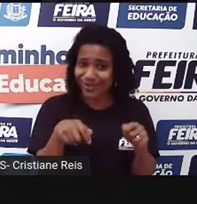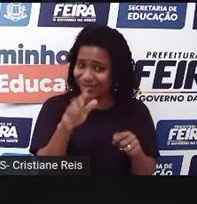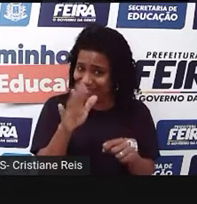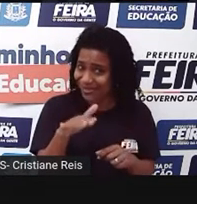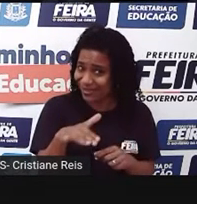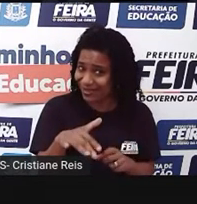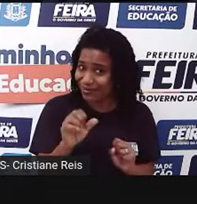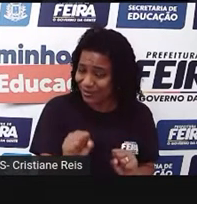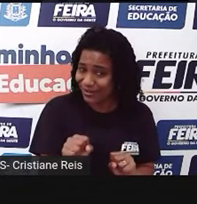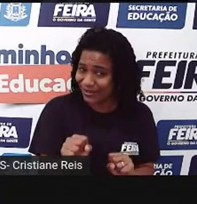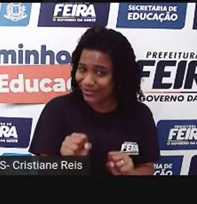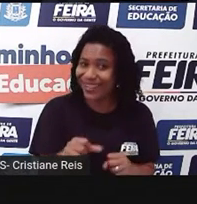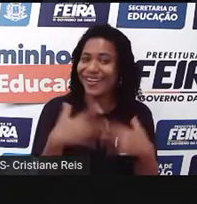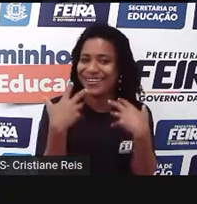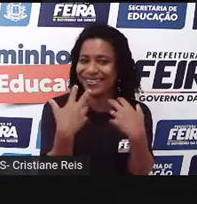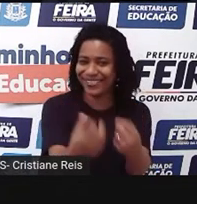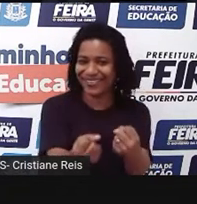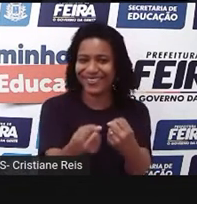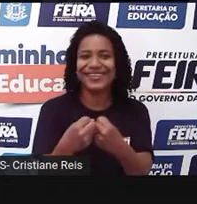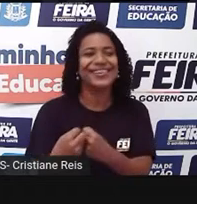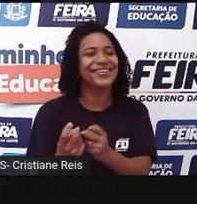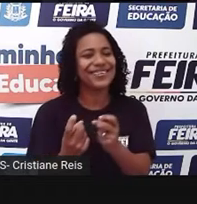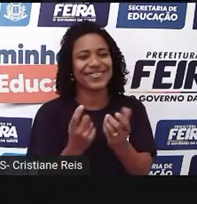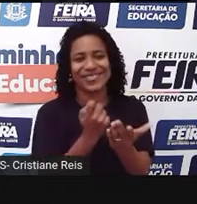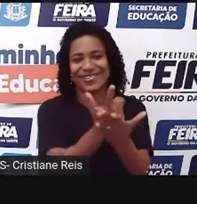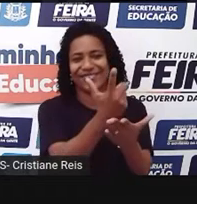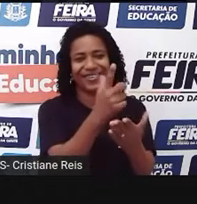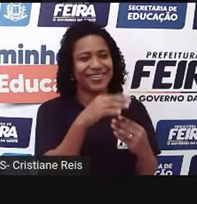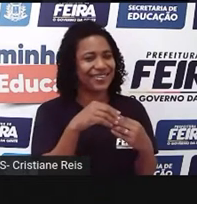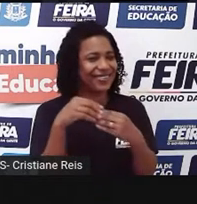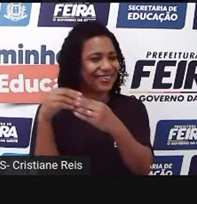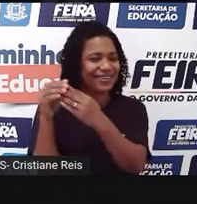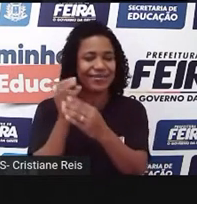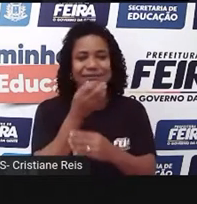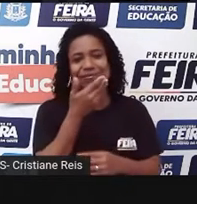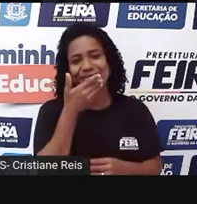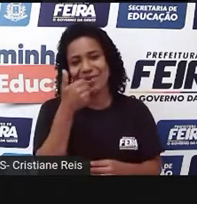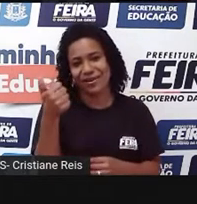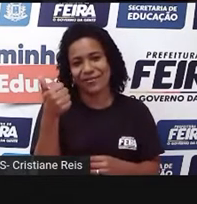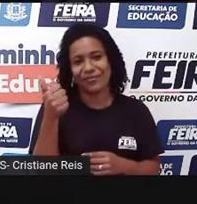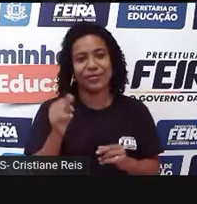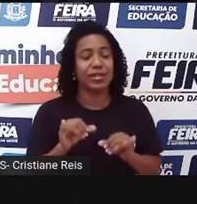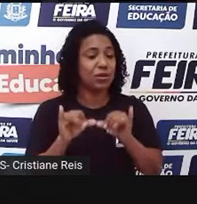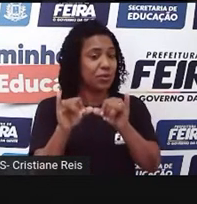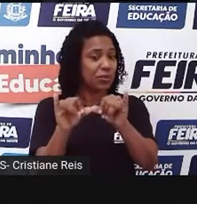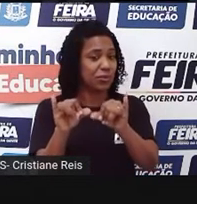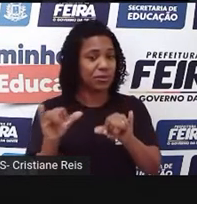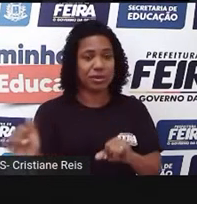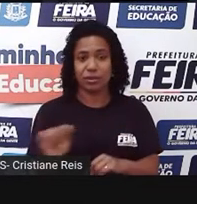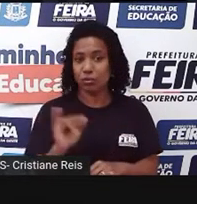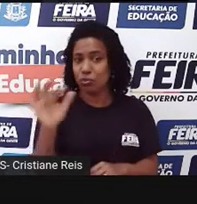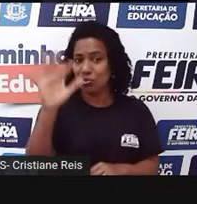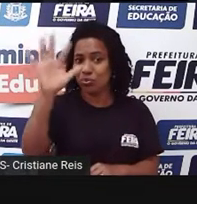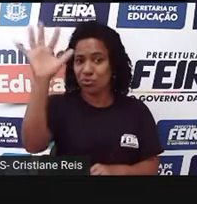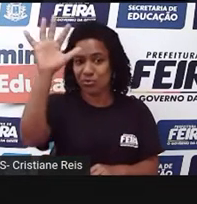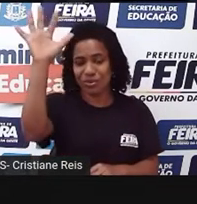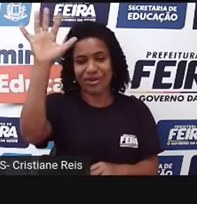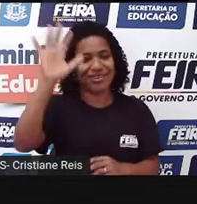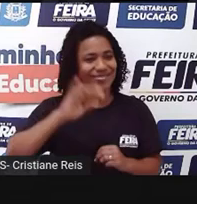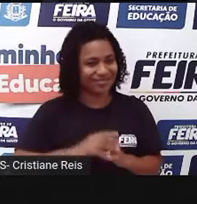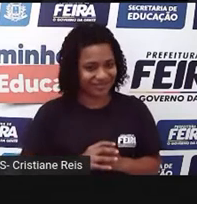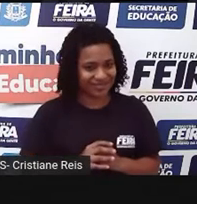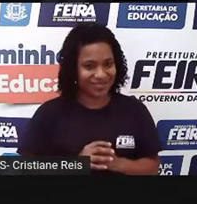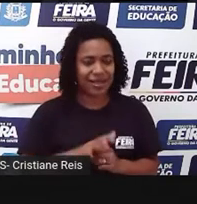baixadazinha ali no preço, e é muito legal. Coisa que se você for no supermercado, você paga aquele valor que está lá, não tem